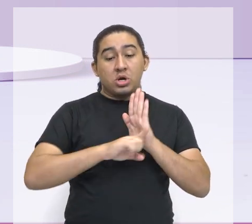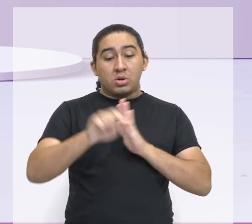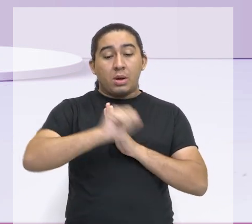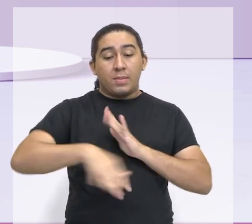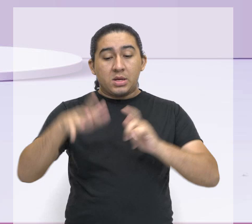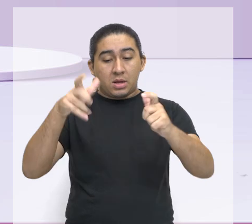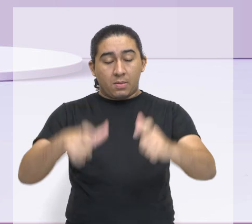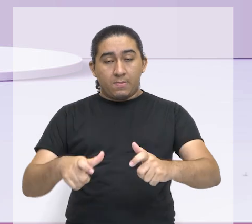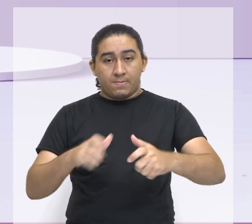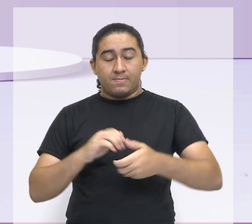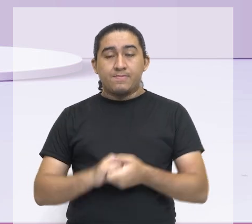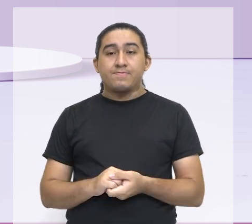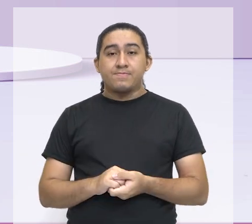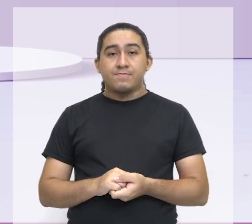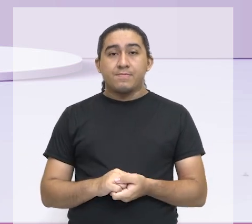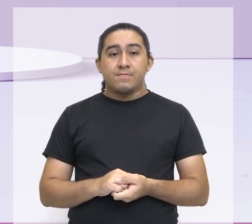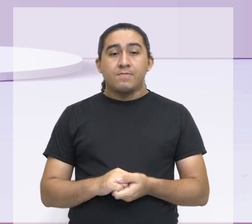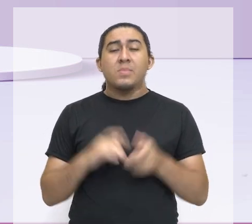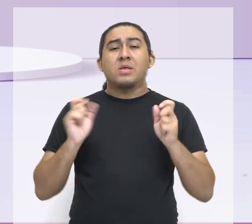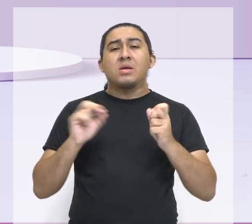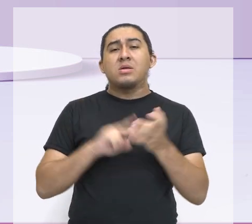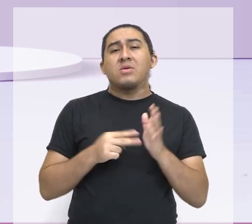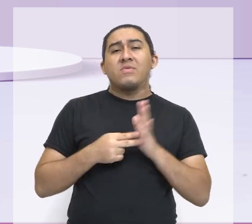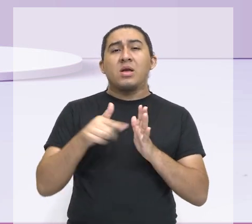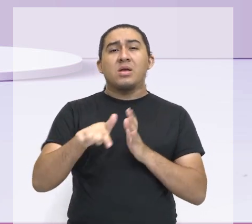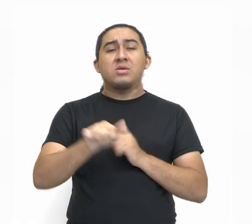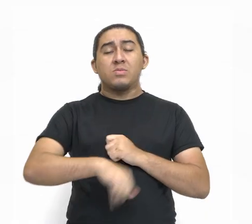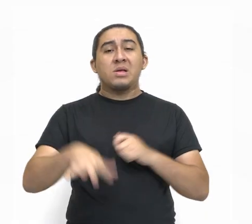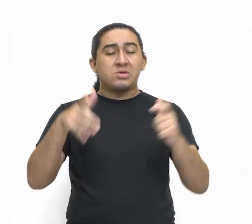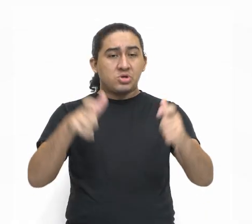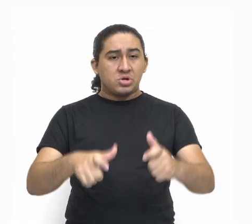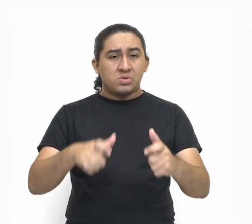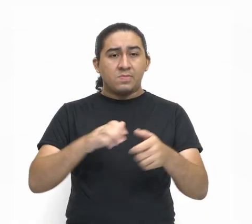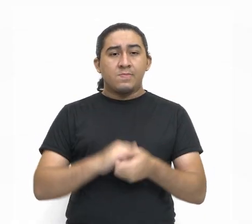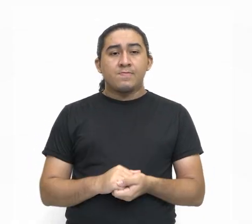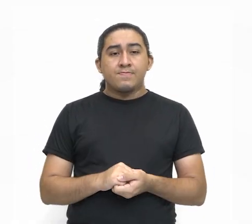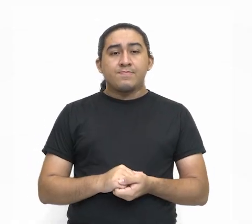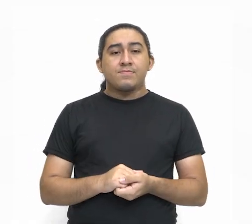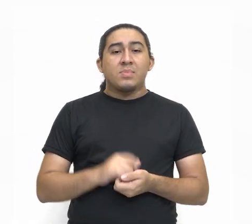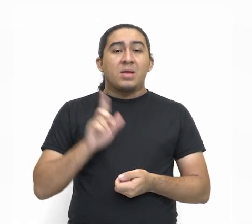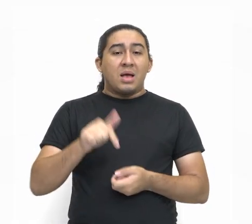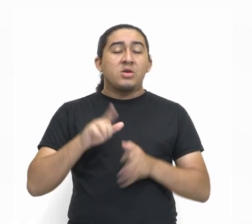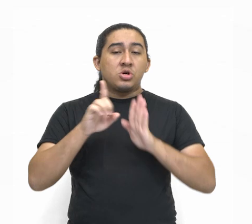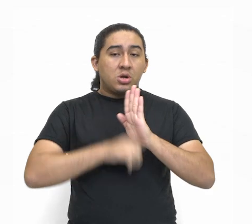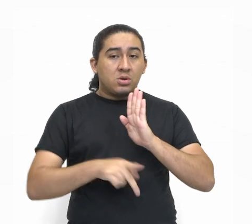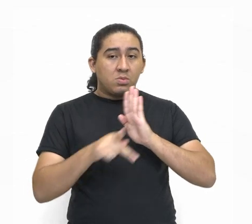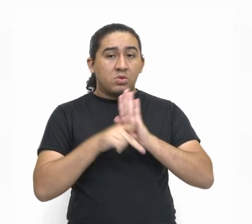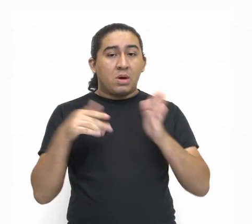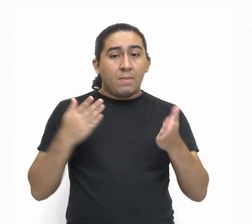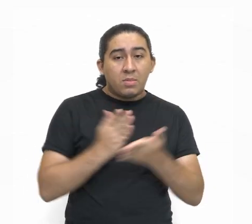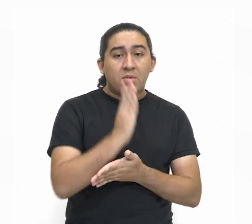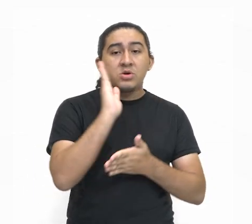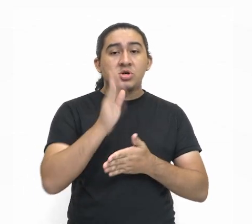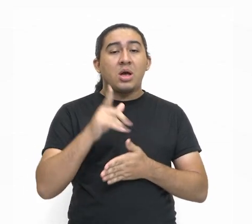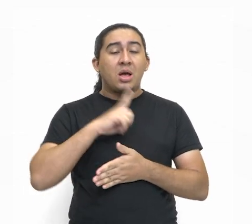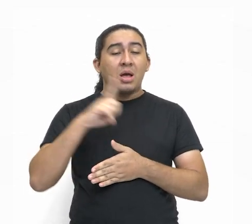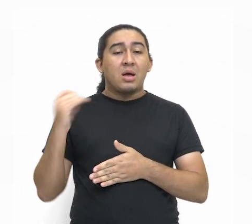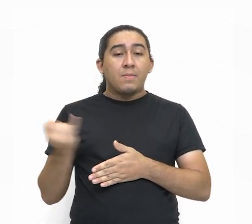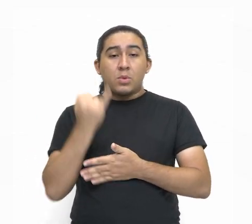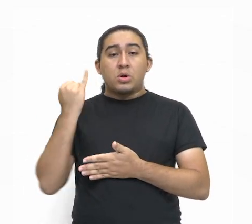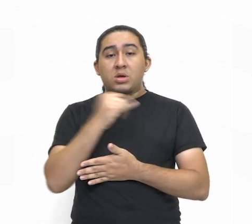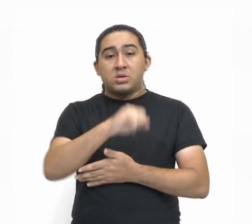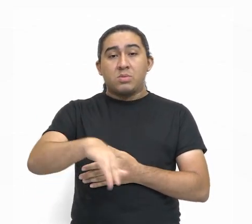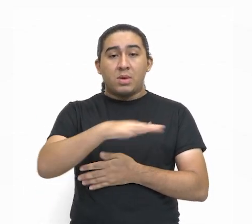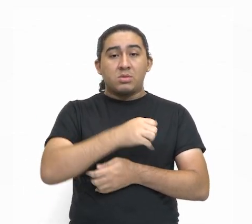ambientais. O que são os direitos ambientais? São direitos que reconhecem a importância de um meio